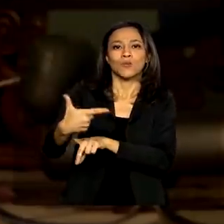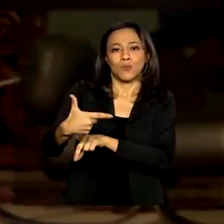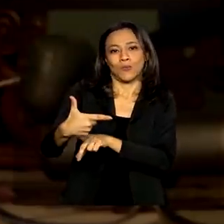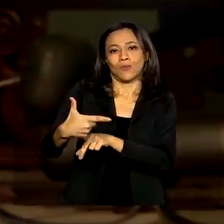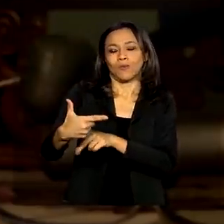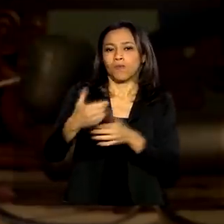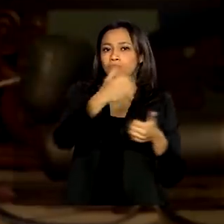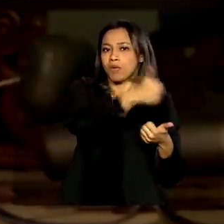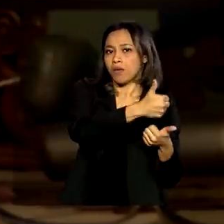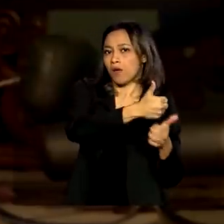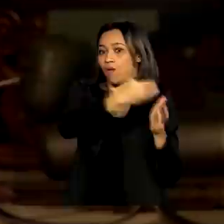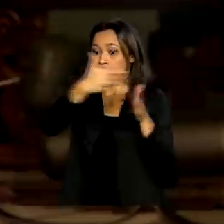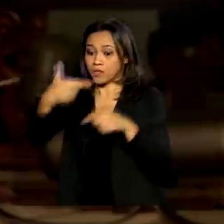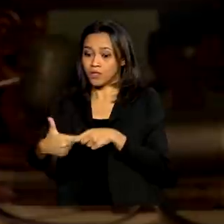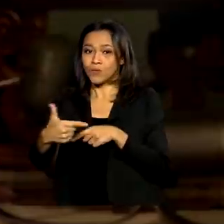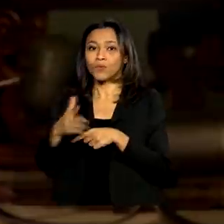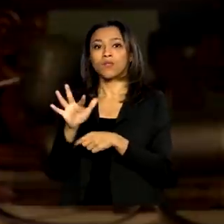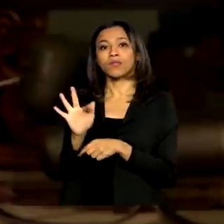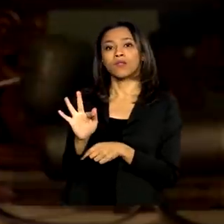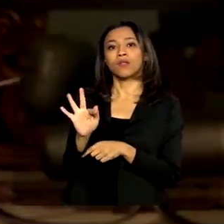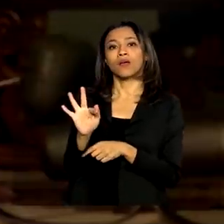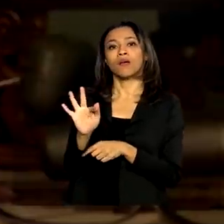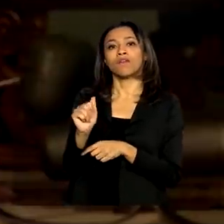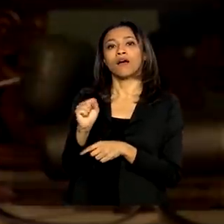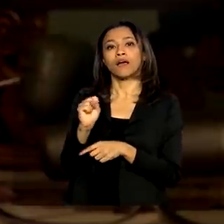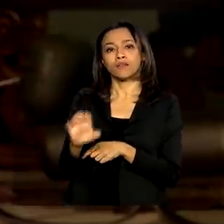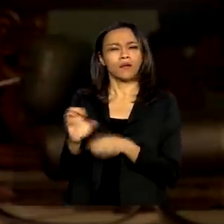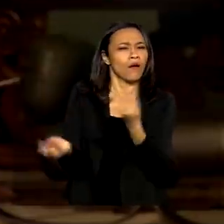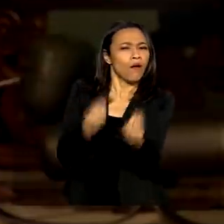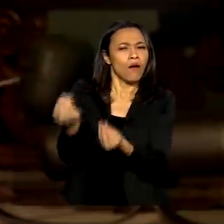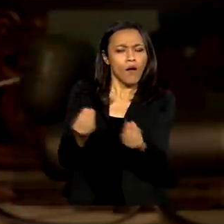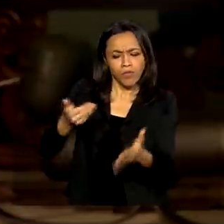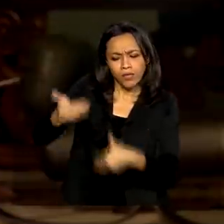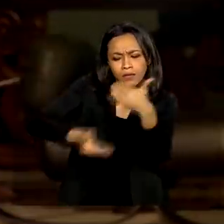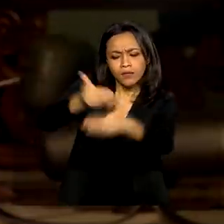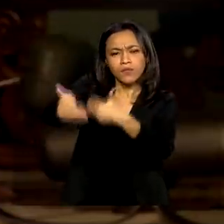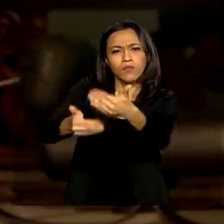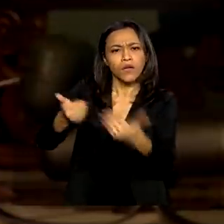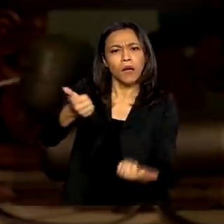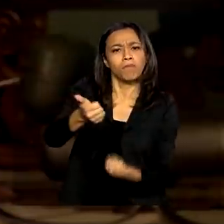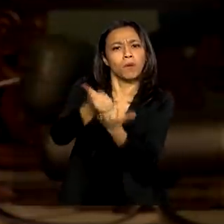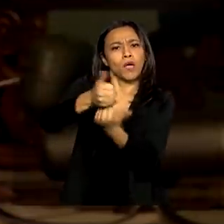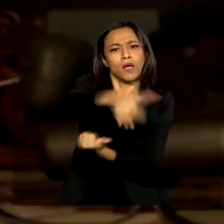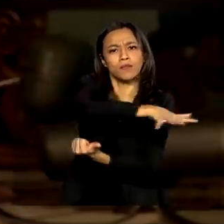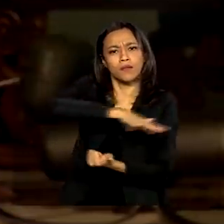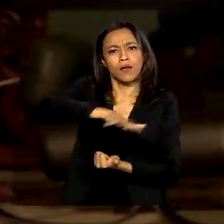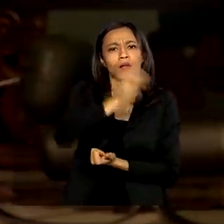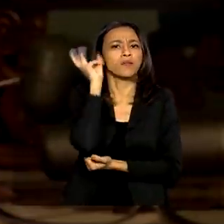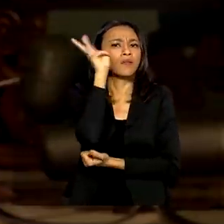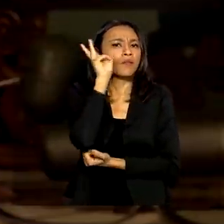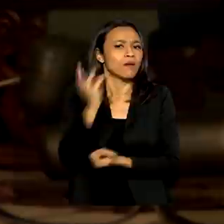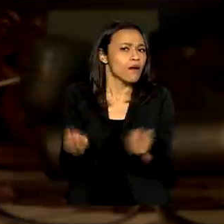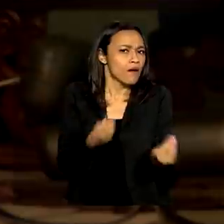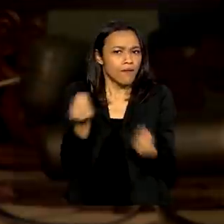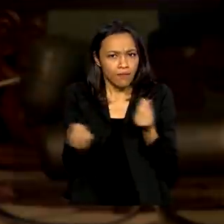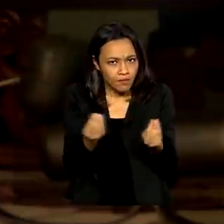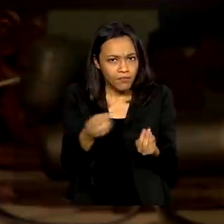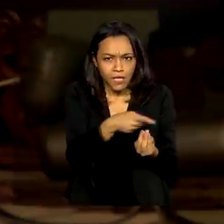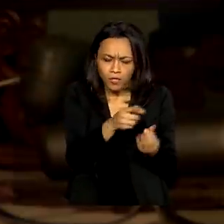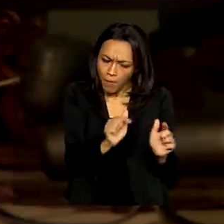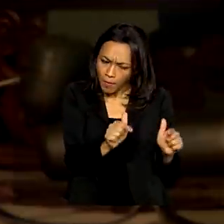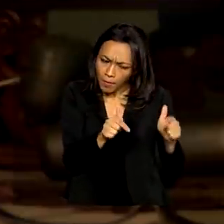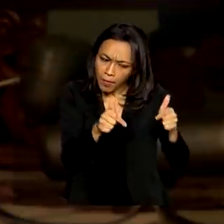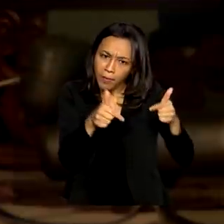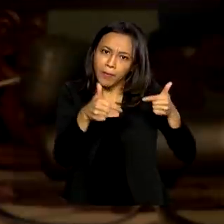preparação dos planos locais. Vamos dizer, como desenvolver aquela região, como desenvolver a base, para que ela